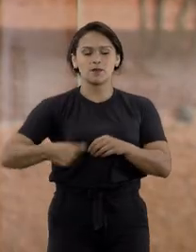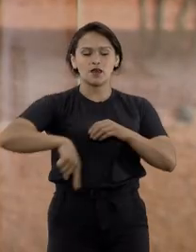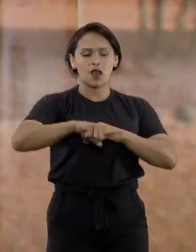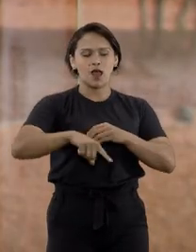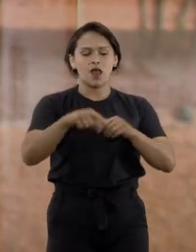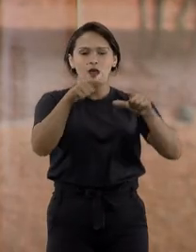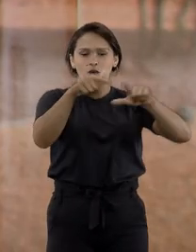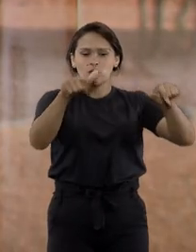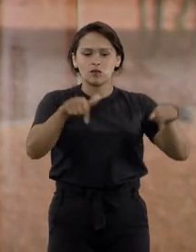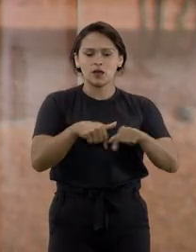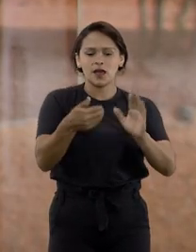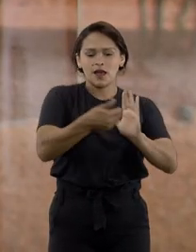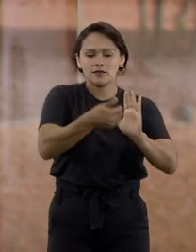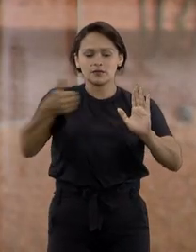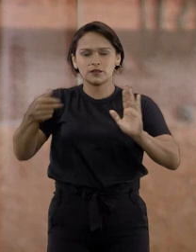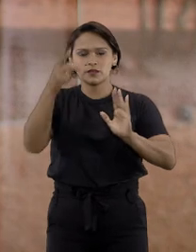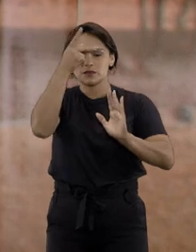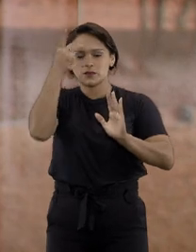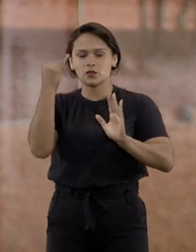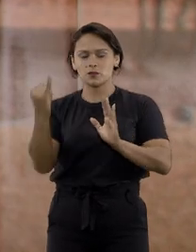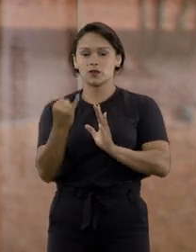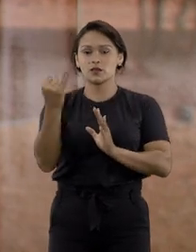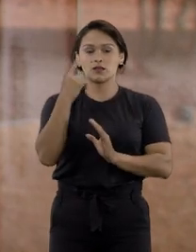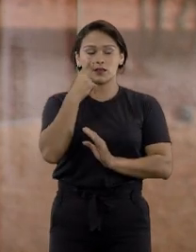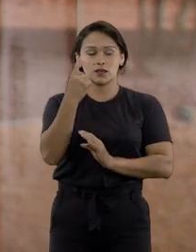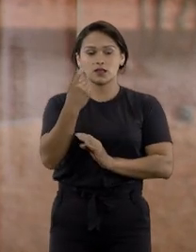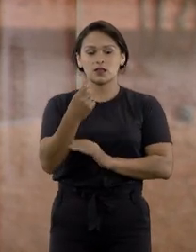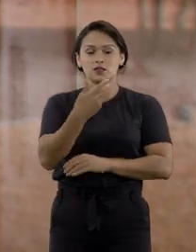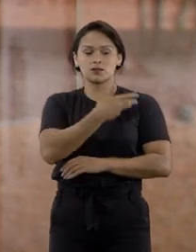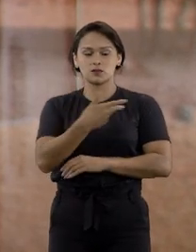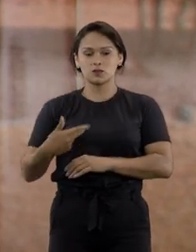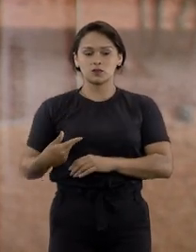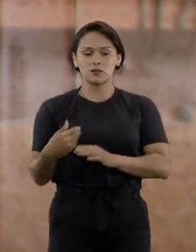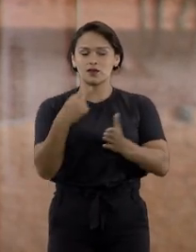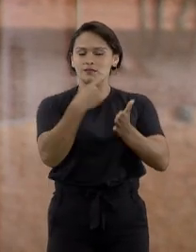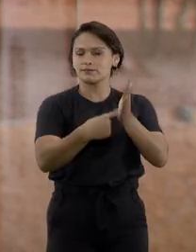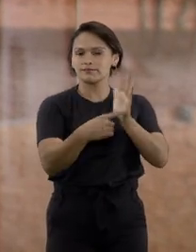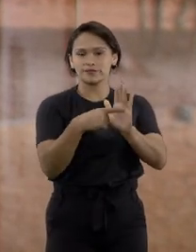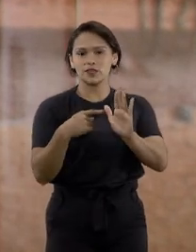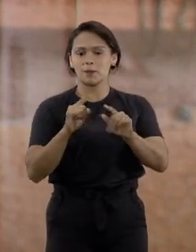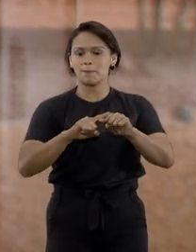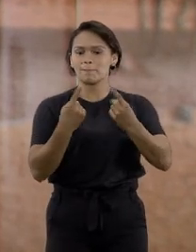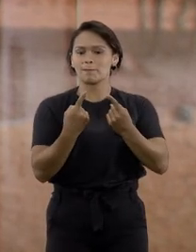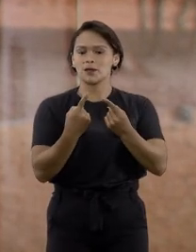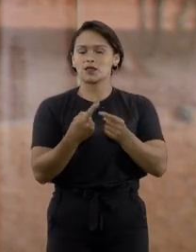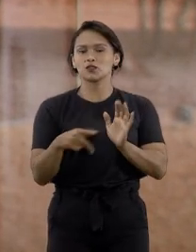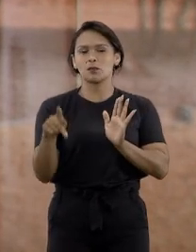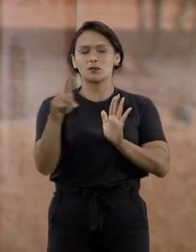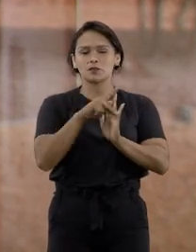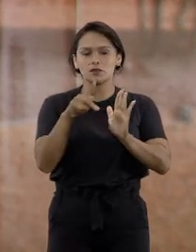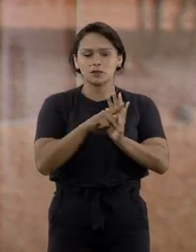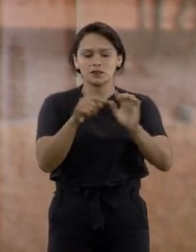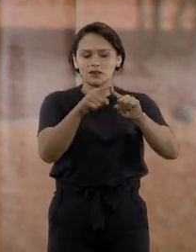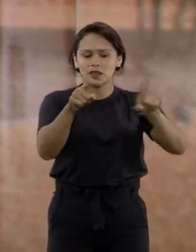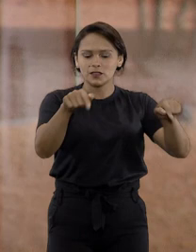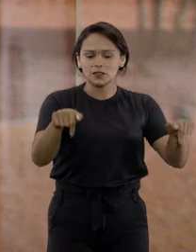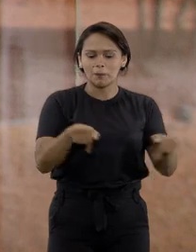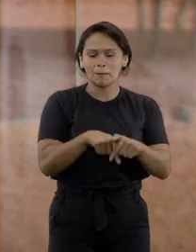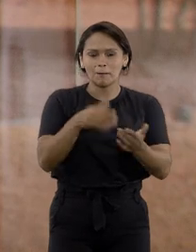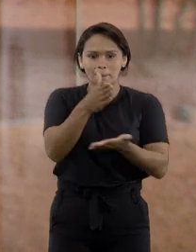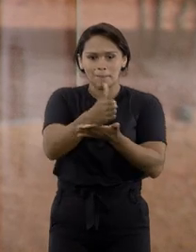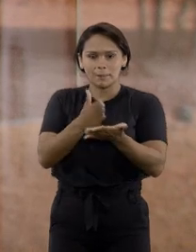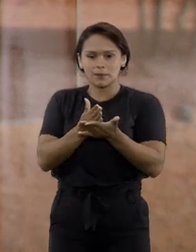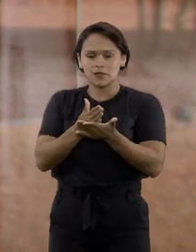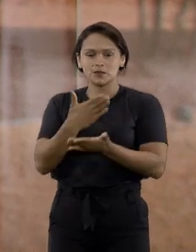passou por desapropriação por interesse público e o processo foi extinto. Mas o espólio do suposto proprietário particular de parte da área apelou